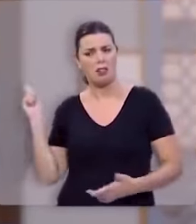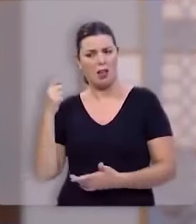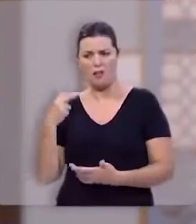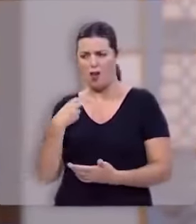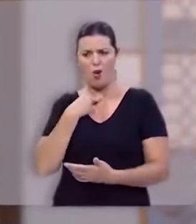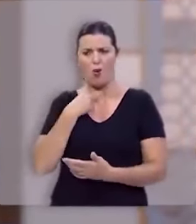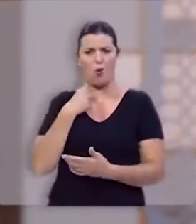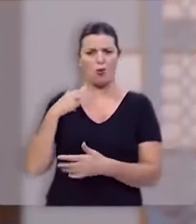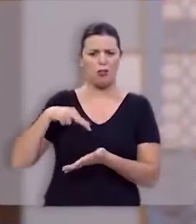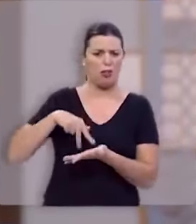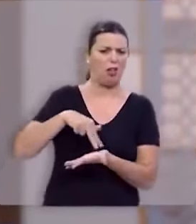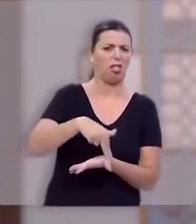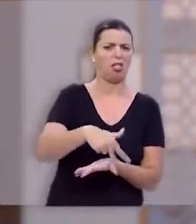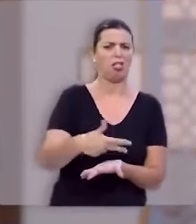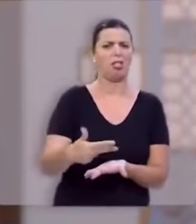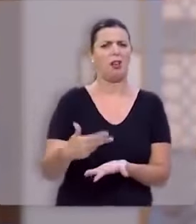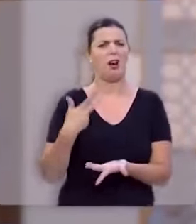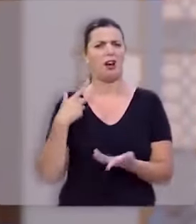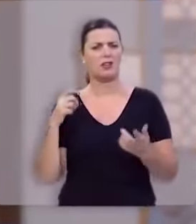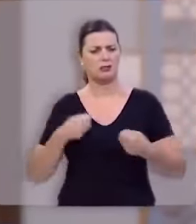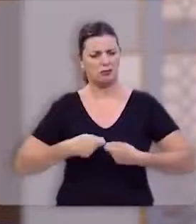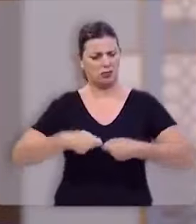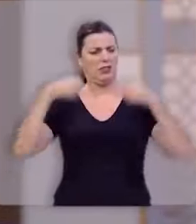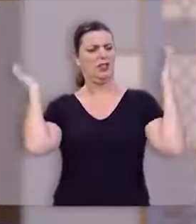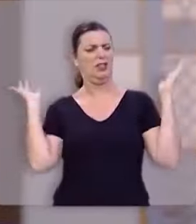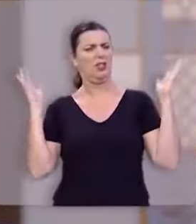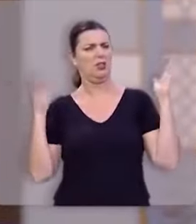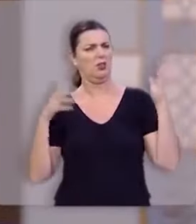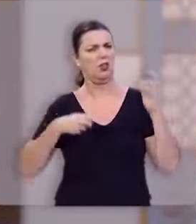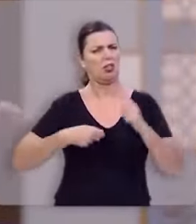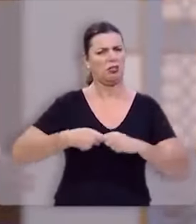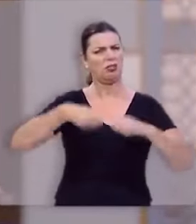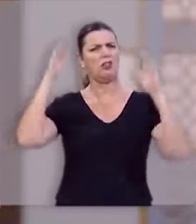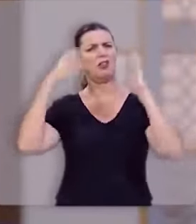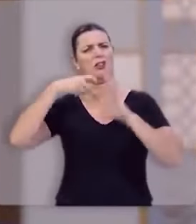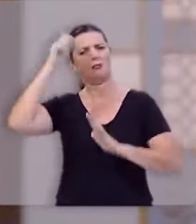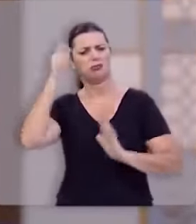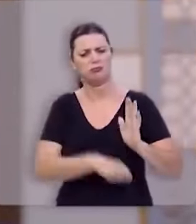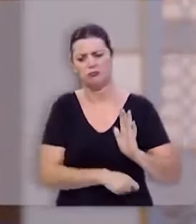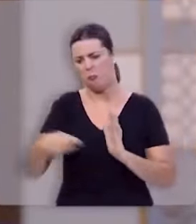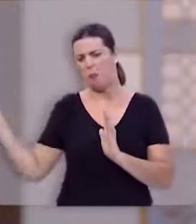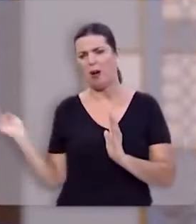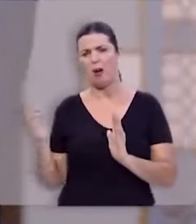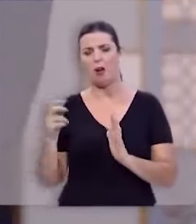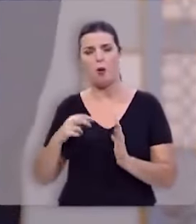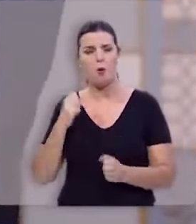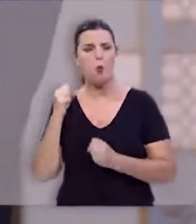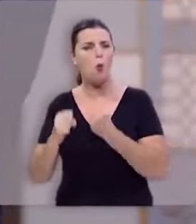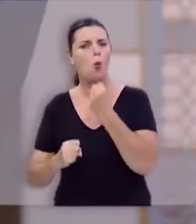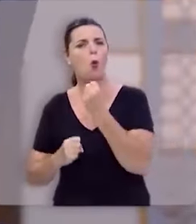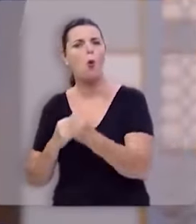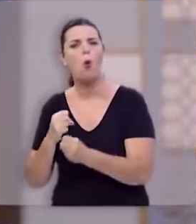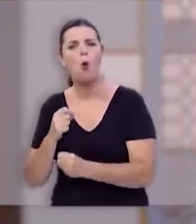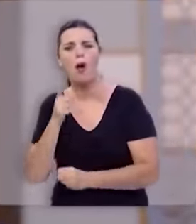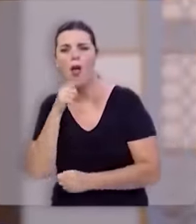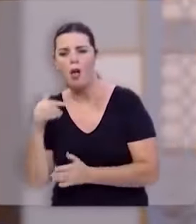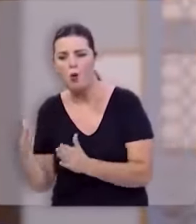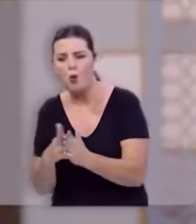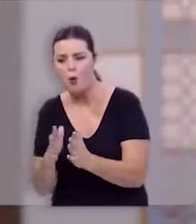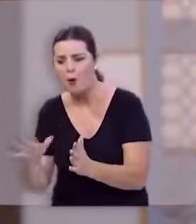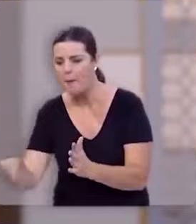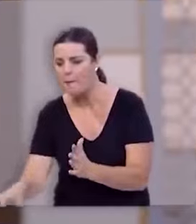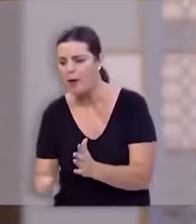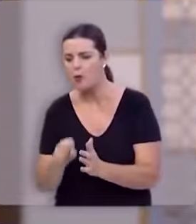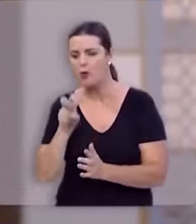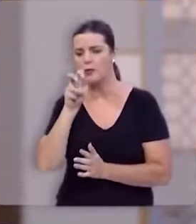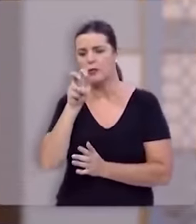com aquela tralha toda e ele tirou aquela armadura ele jogou fora aquela espada correu lá no ribeiro pegou